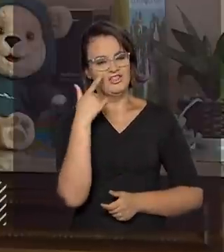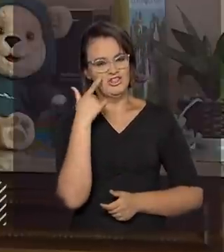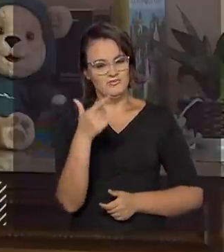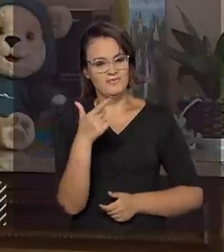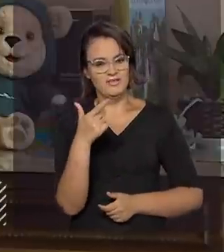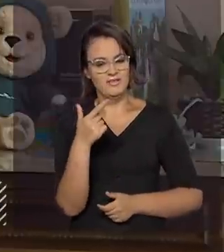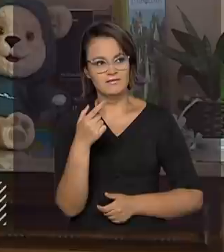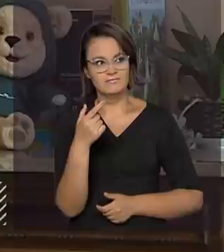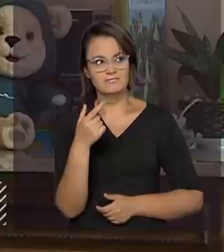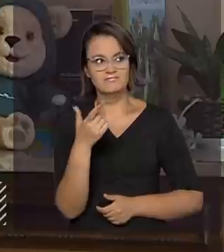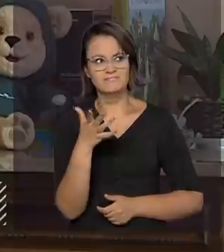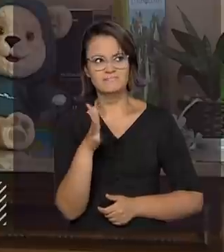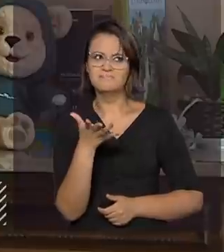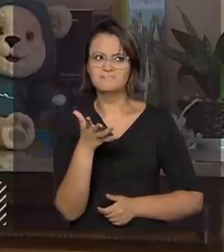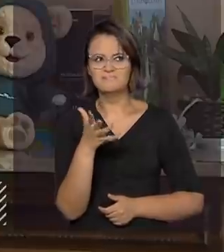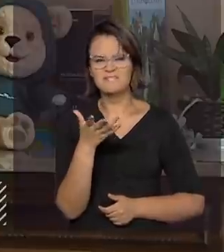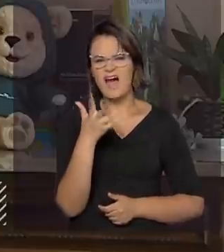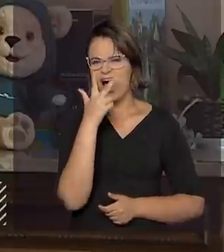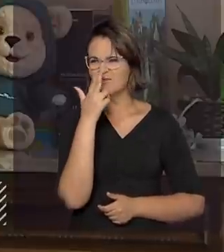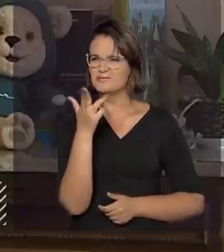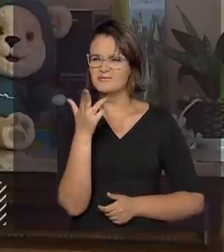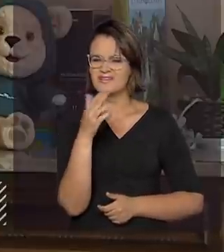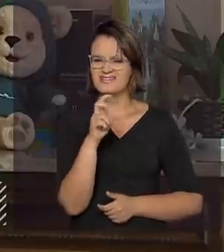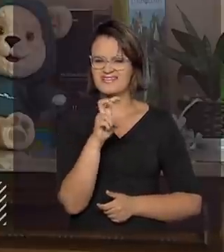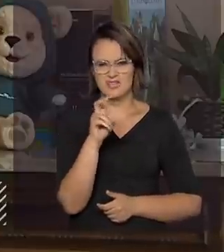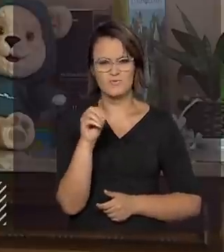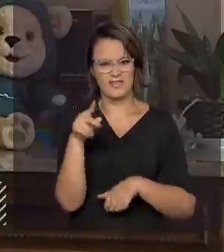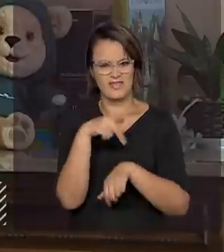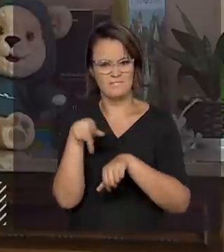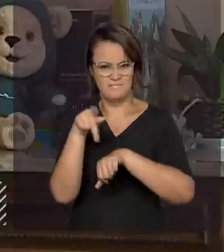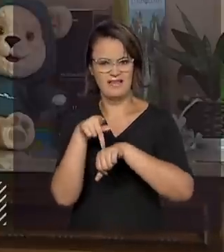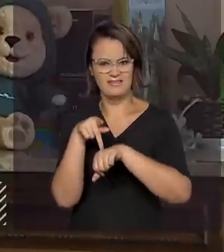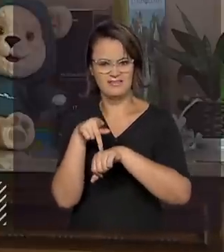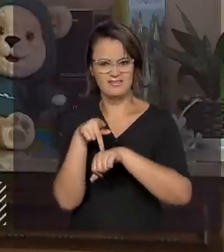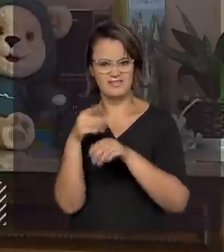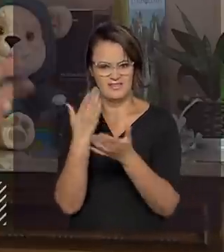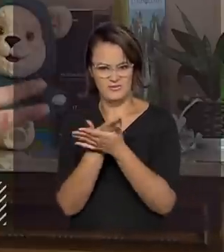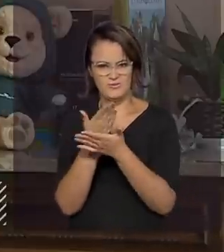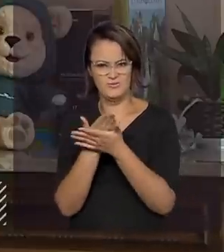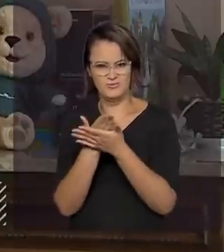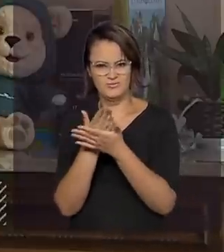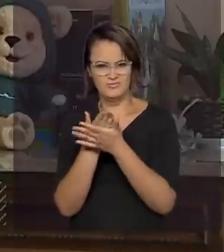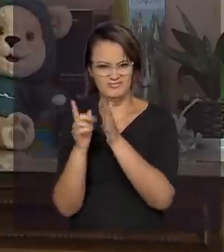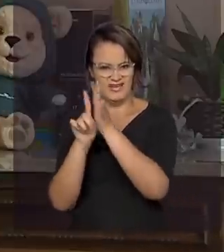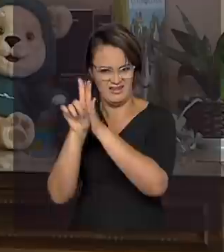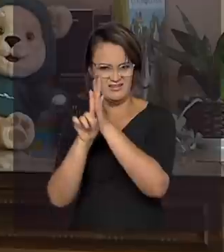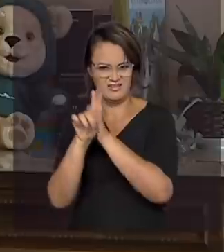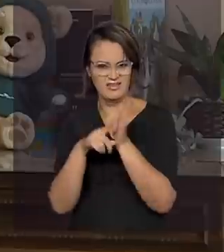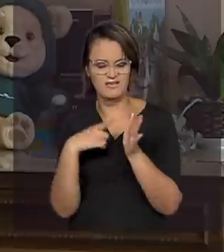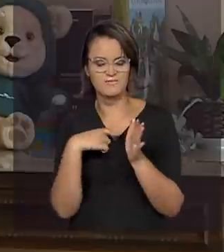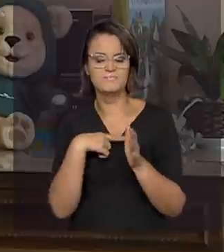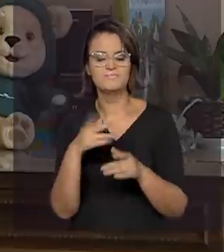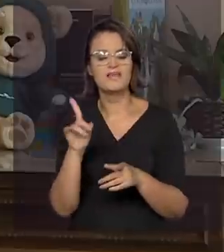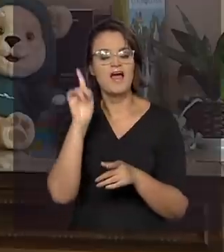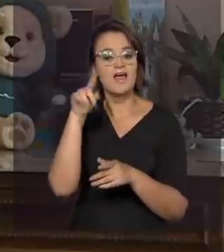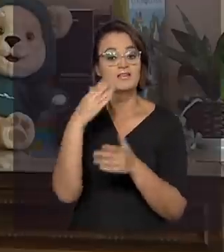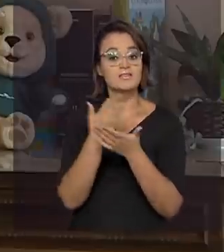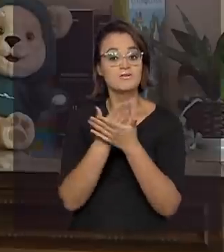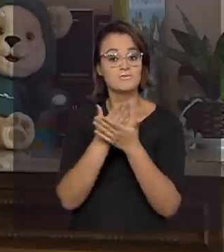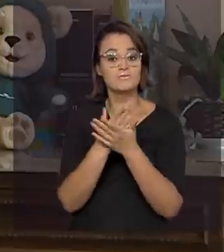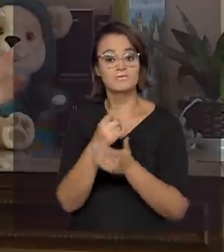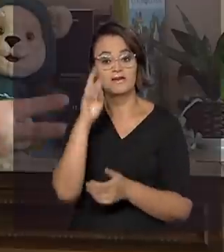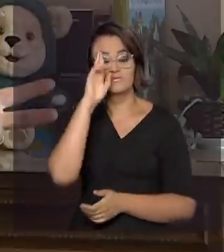se não me engano, 50 países que participam desse estudo. É um estudo conduzido pela